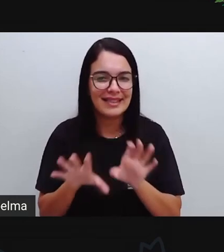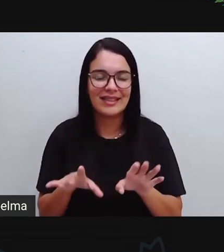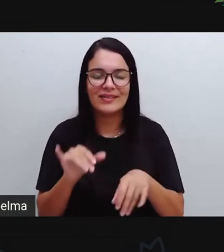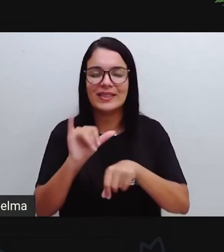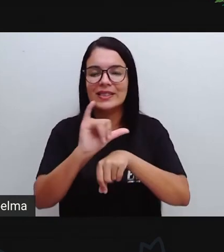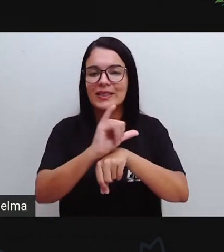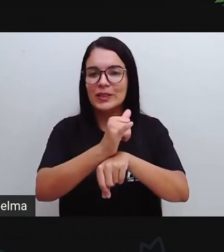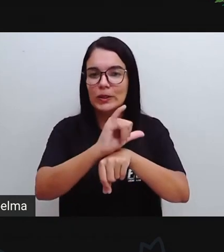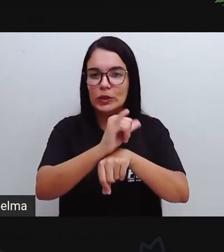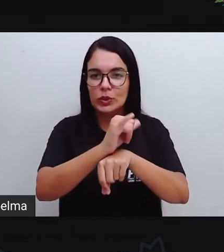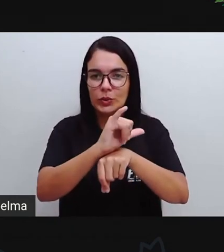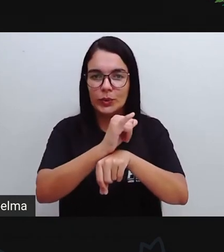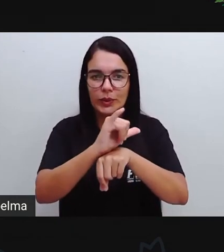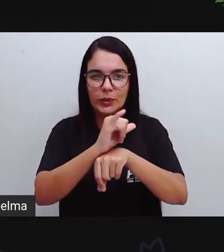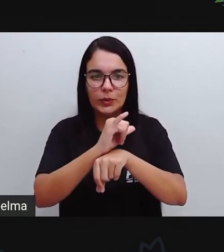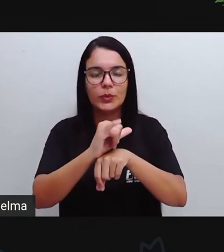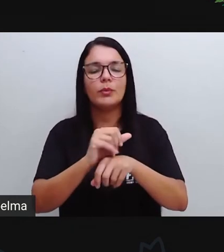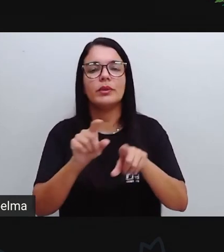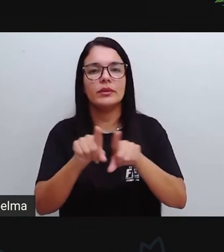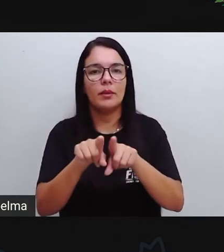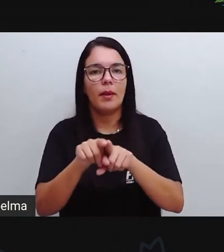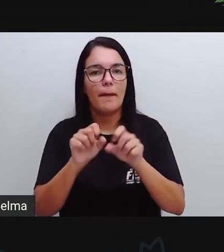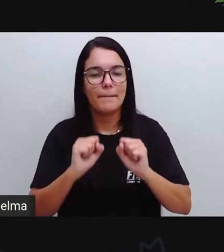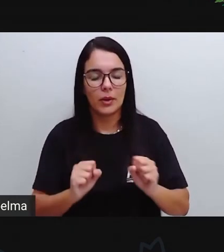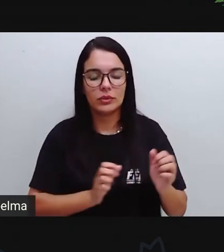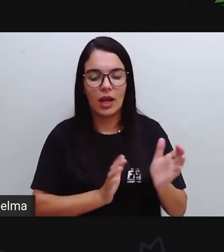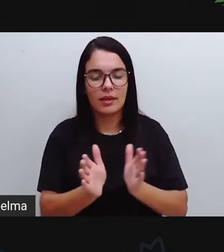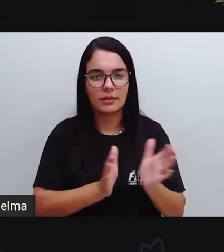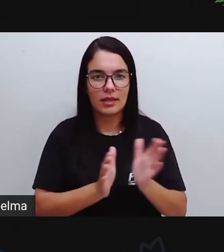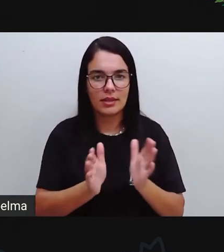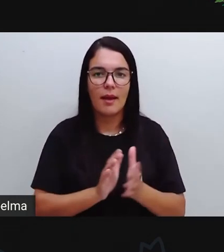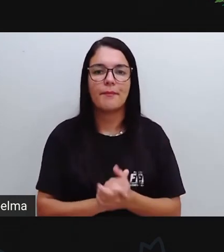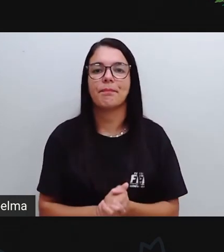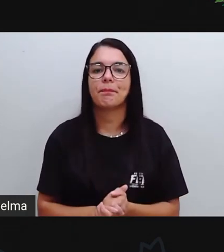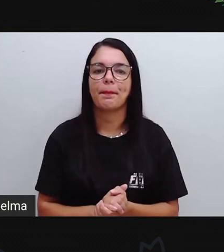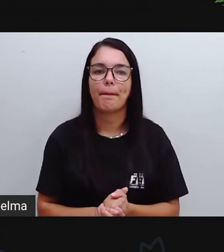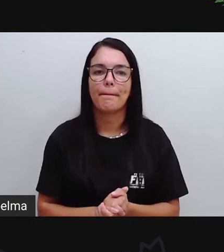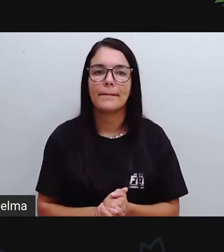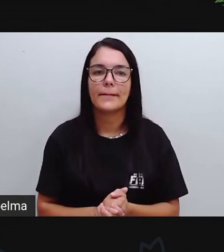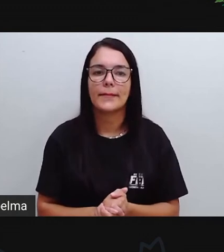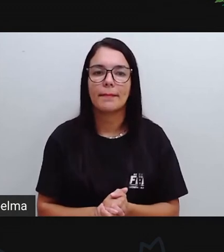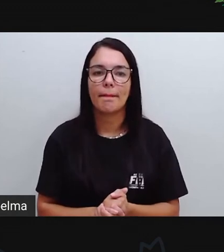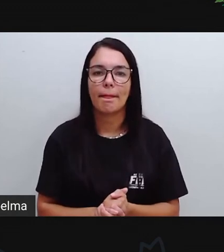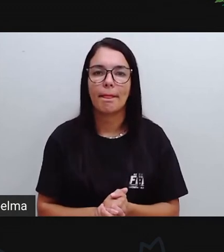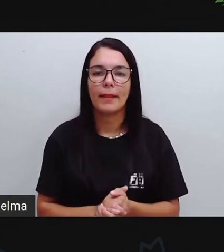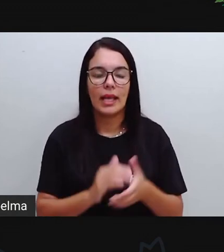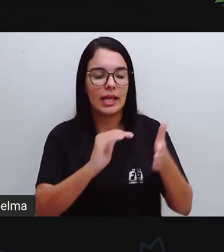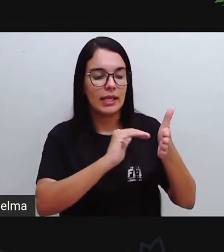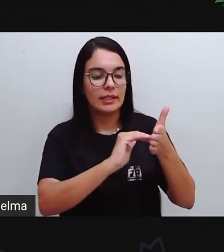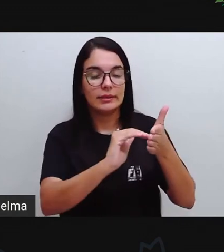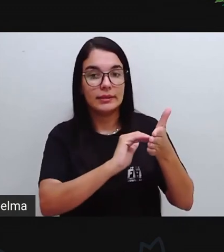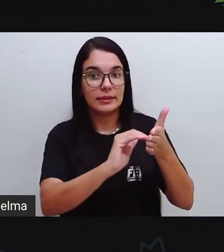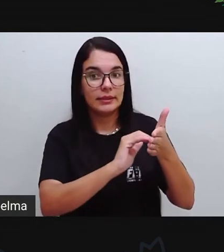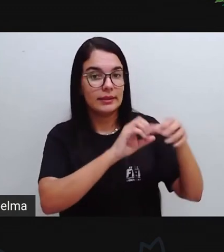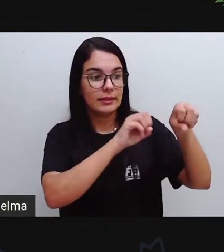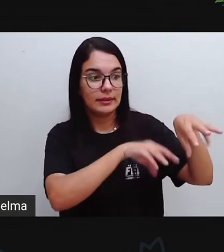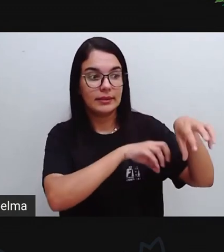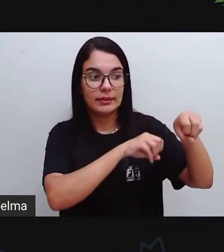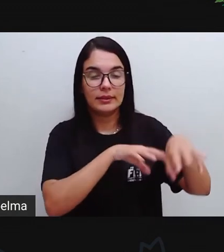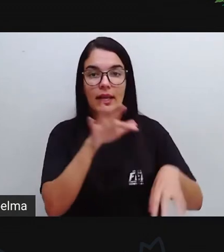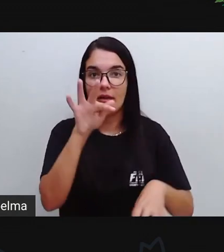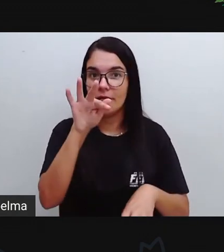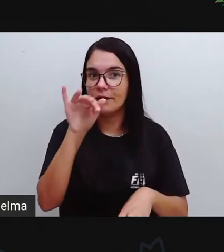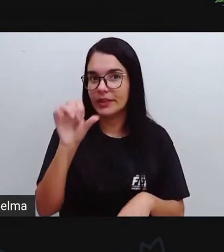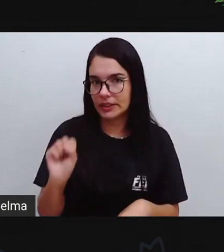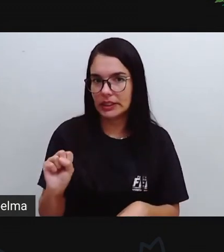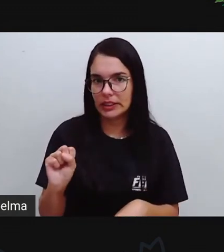a um assunto, vocês podem estar assistindo novamente, certo? Canal Seduc de Feira de Santana, é o